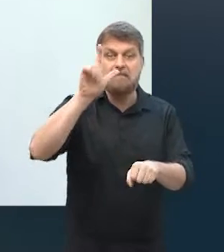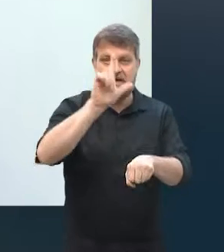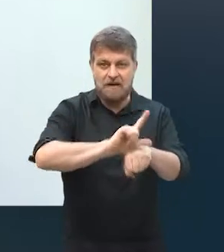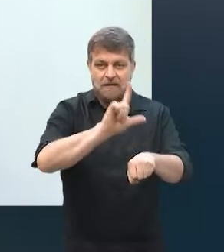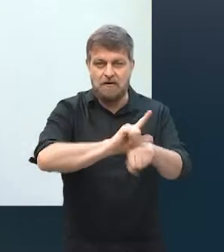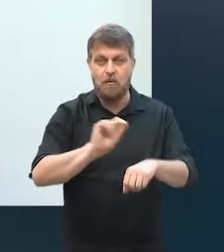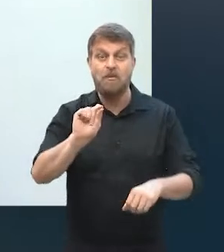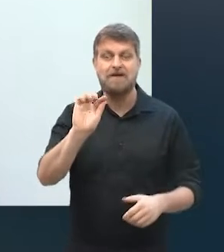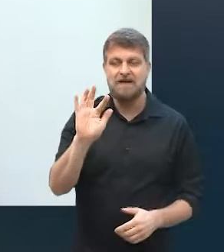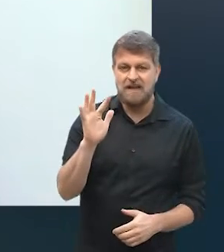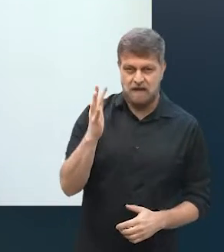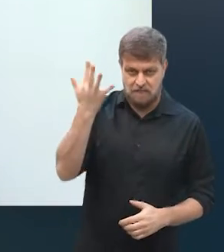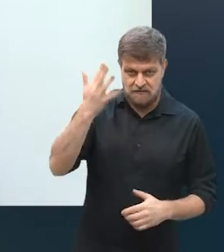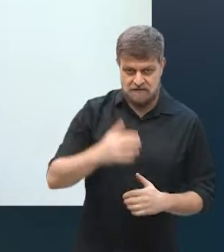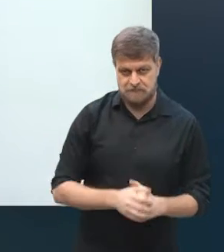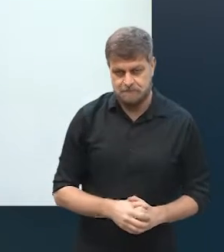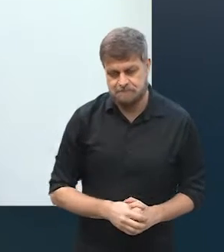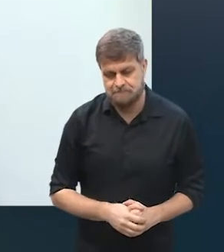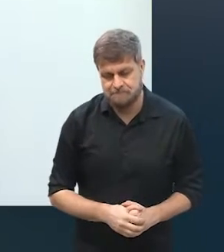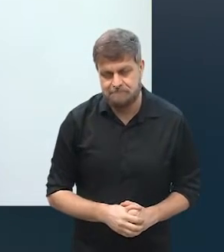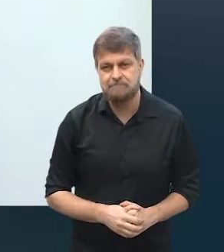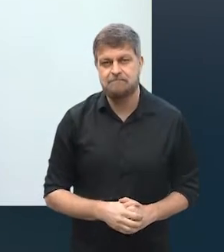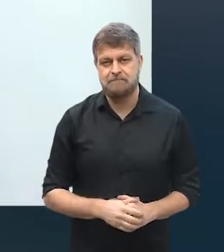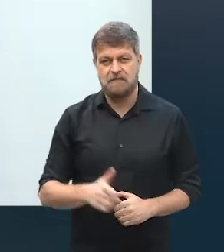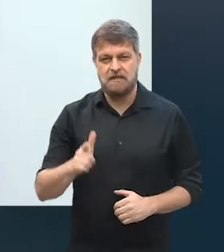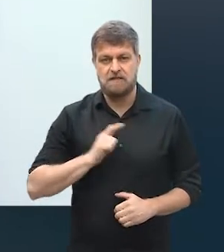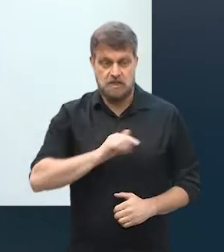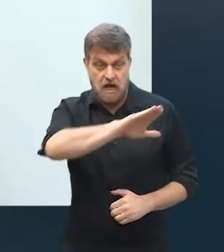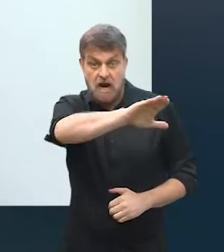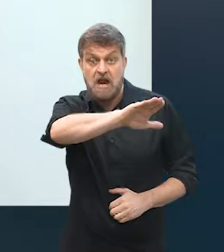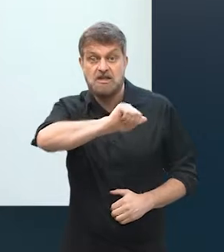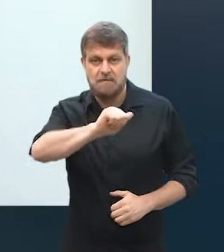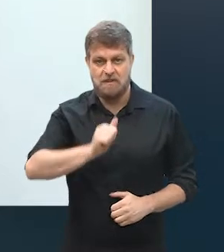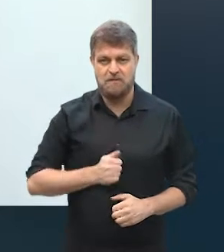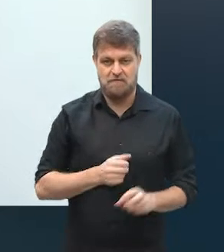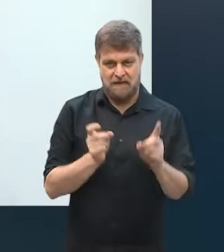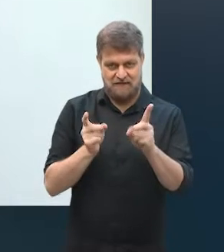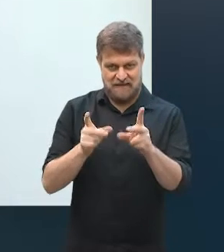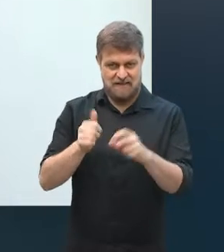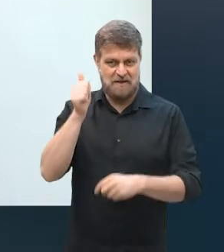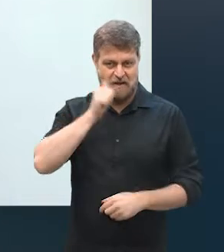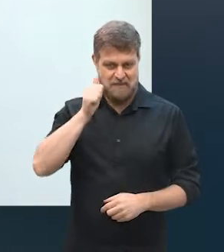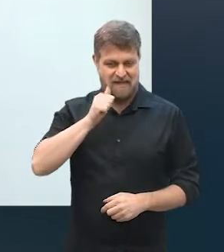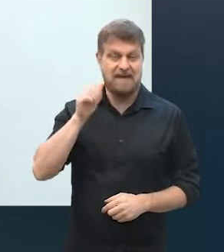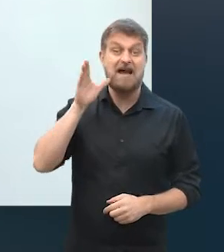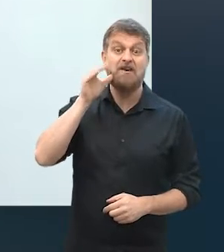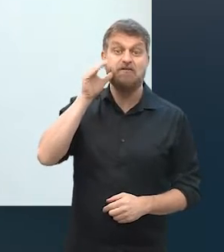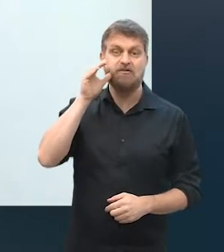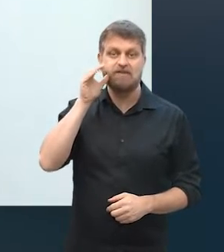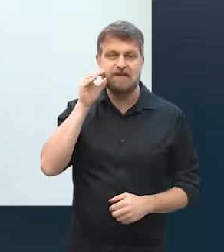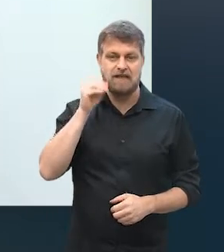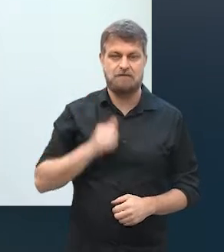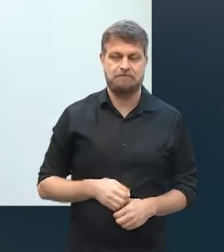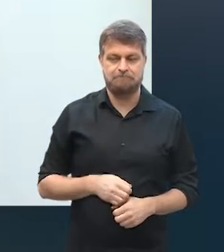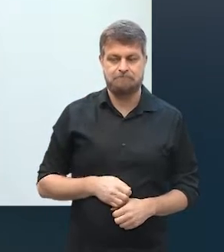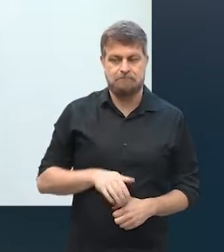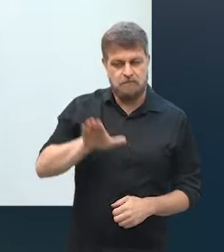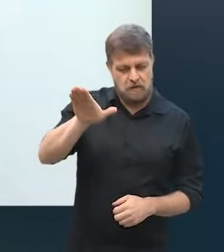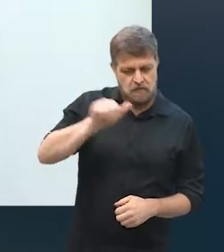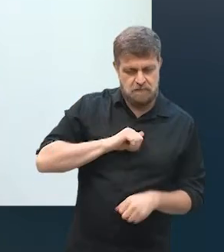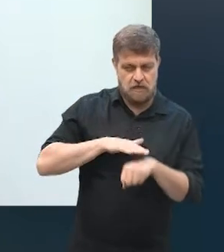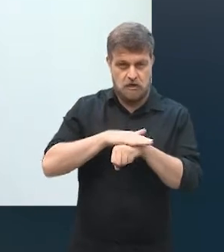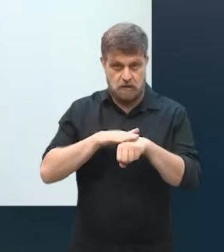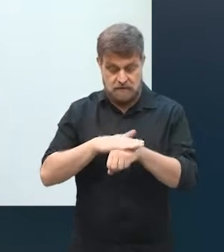E aí, o que aconteceu? A gente chamou, na época era uma revendedora minha, que entrou como funcionária. E a gente falou assim, olha,